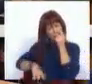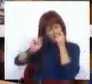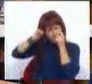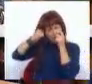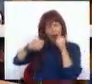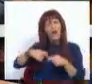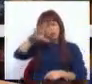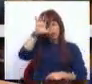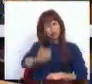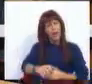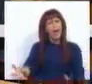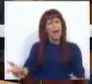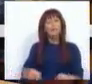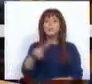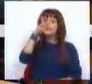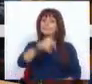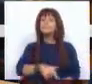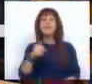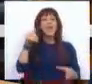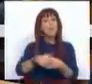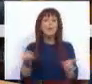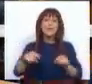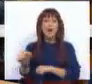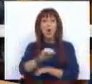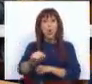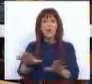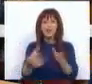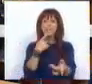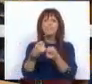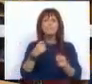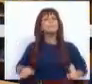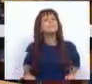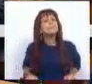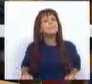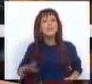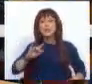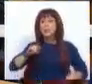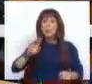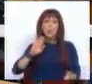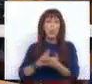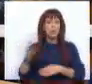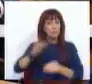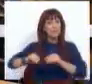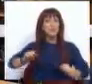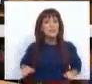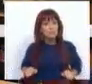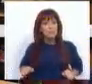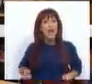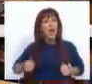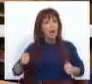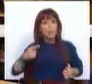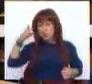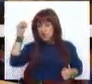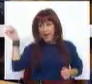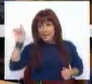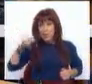danoso para o Estado. Infelizmente, votaram também contra a Comissão de Inquérito na última votação. É bom que não